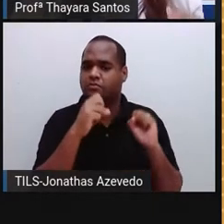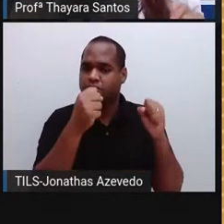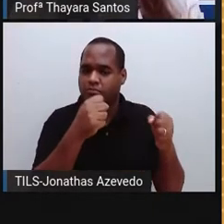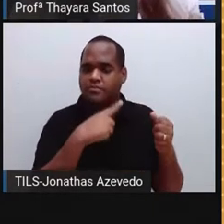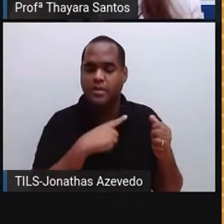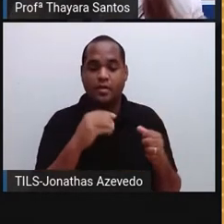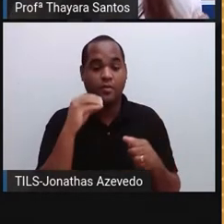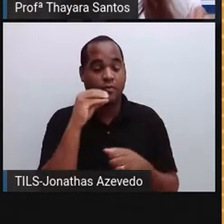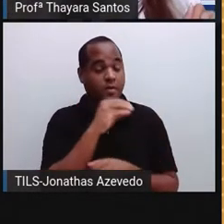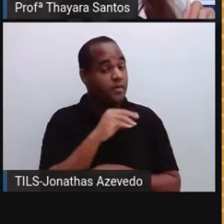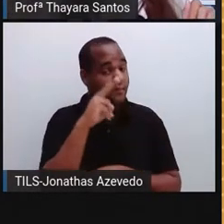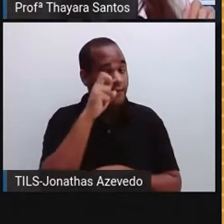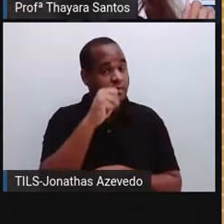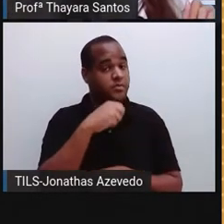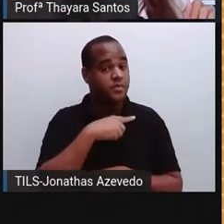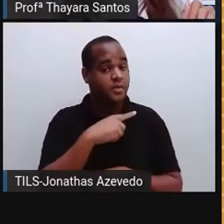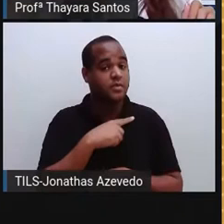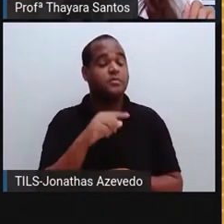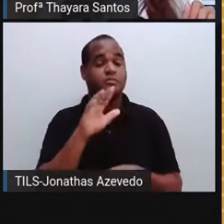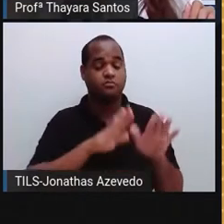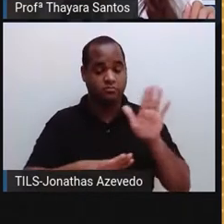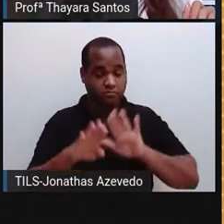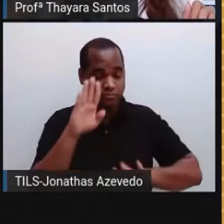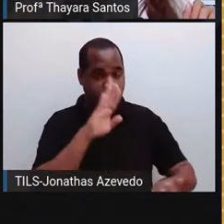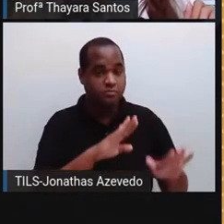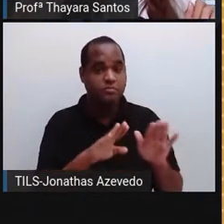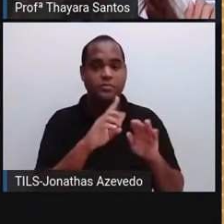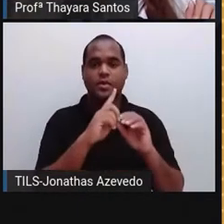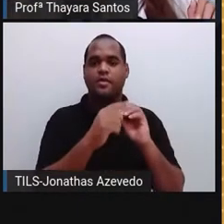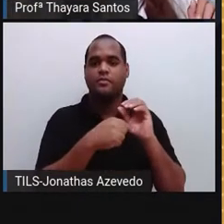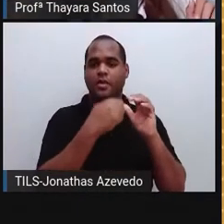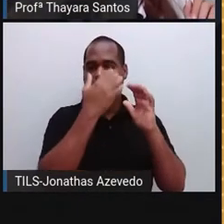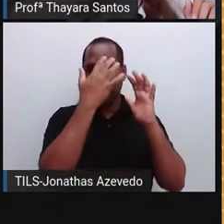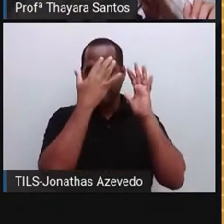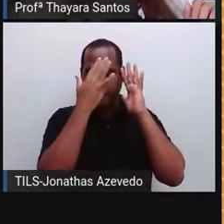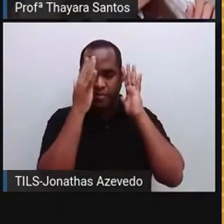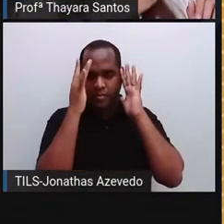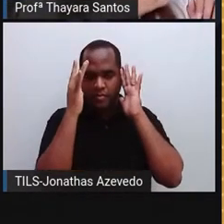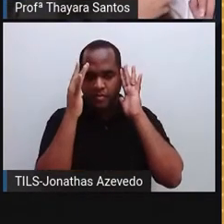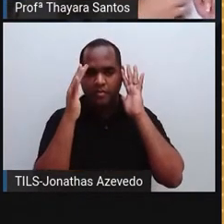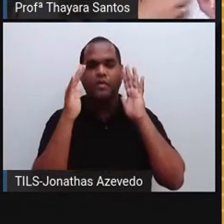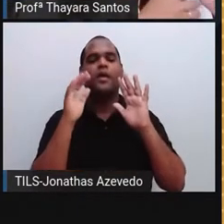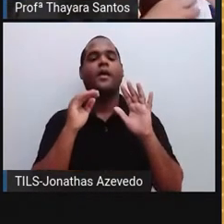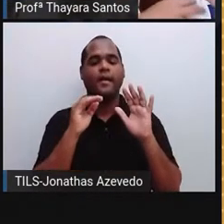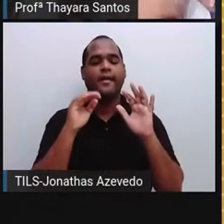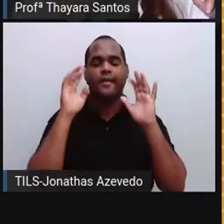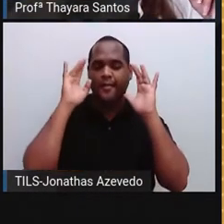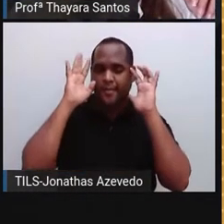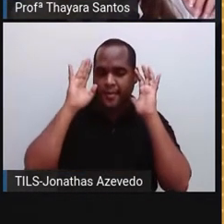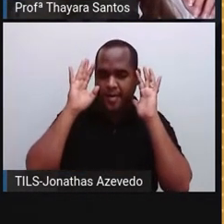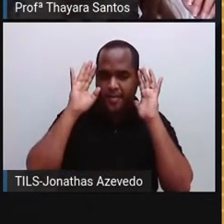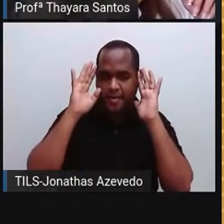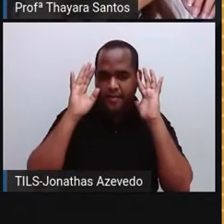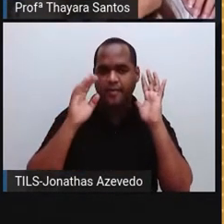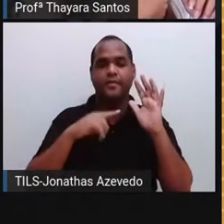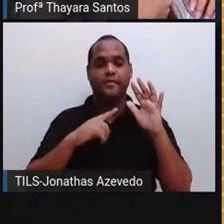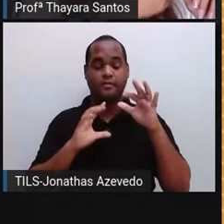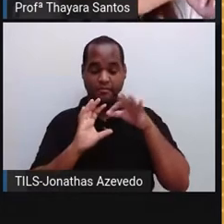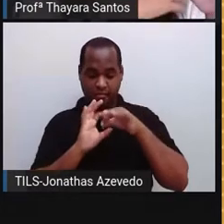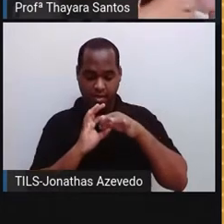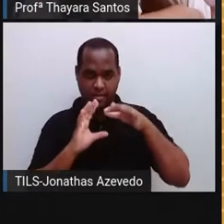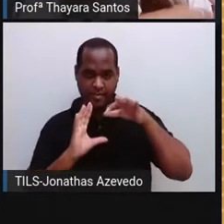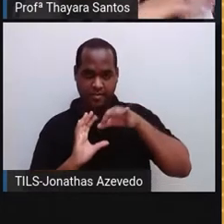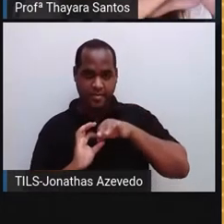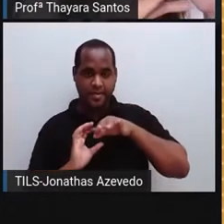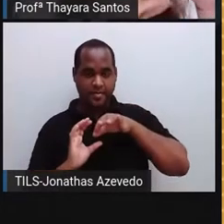superfície, senão ela vai se queimar. Então, essa informação vai de volta do cérebro, de novo, passando, passou pelo sistema nervoso